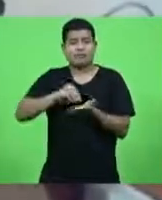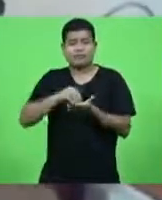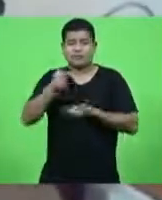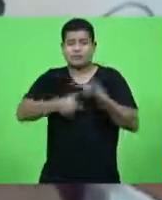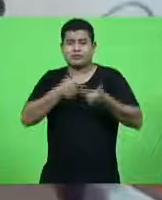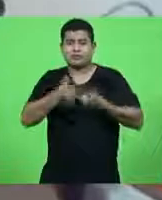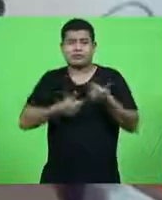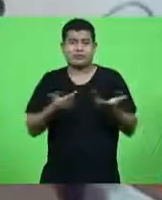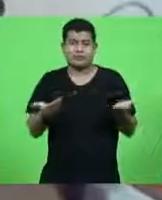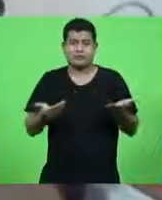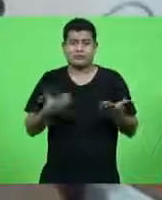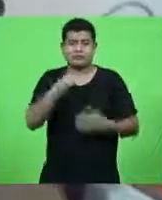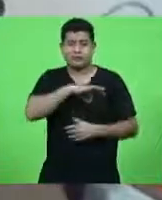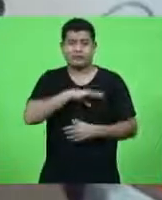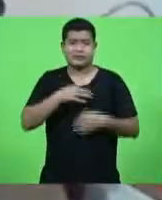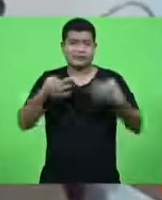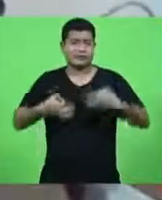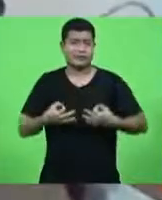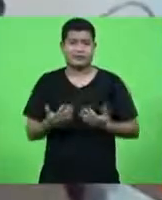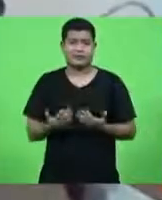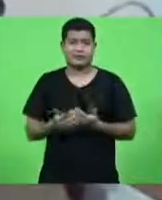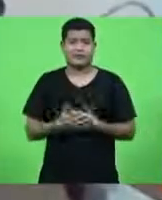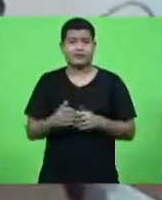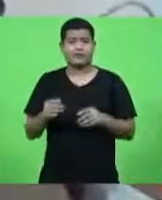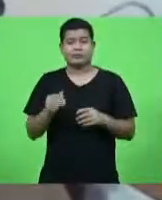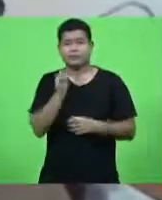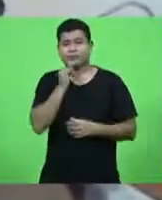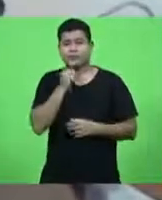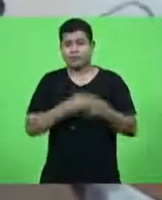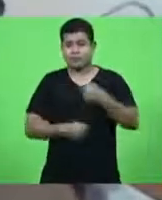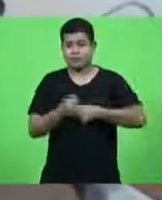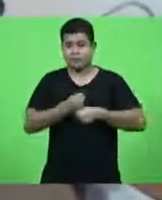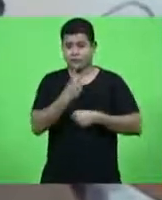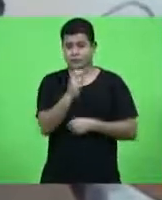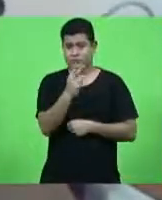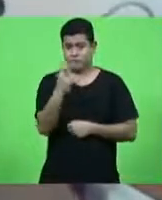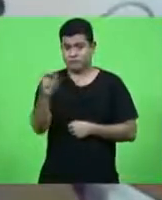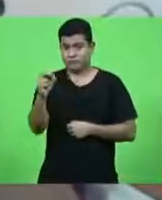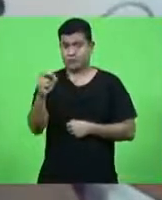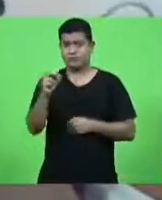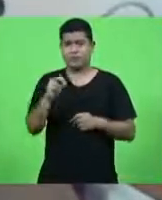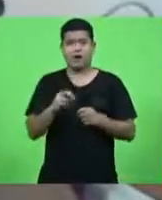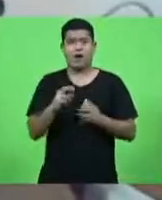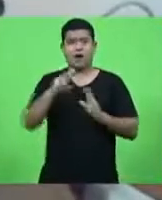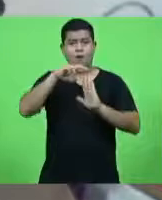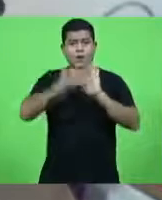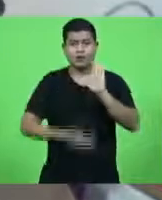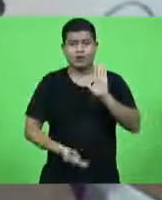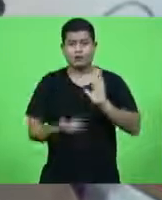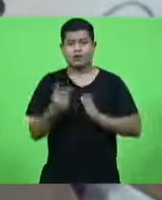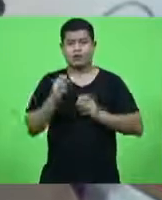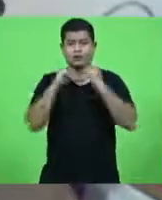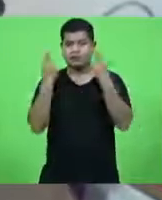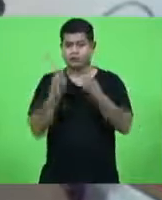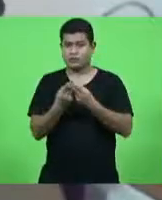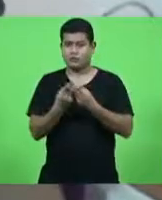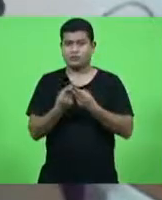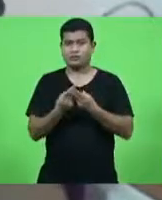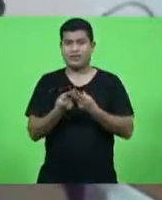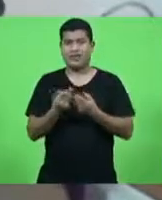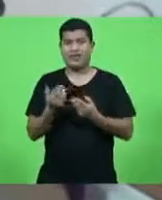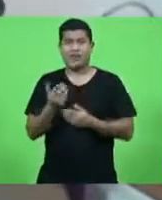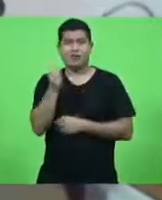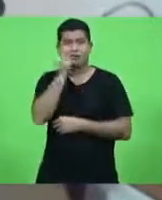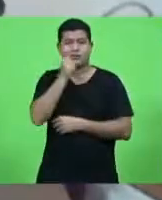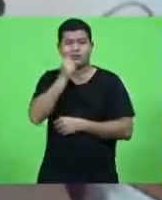o relatório de Gênes 2020, as mulheres são maioria em oito importantes áreas de pesquisas científicas no